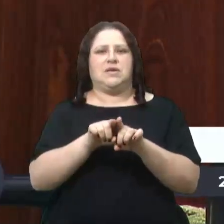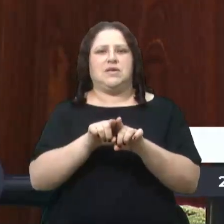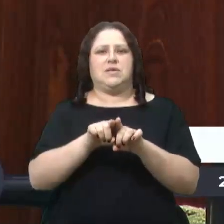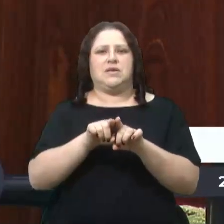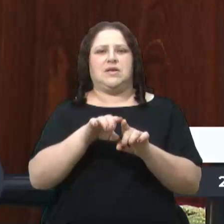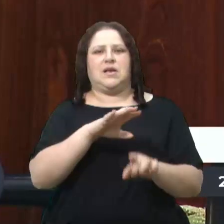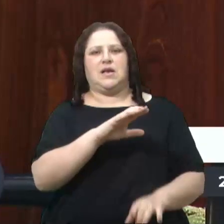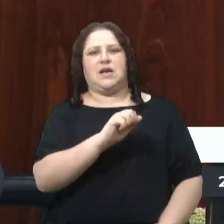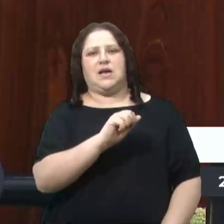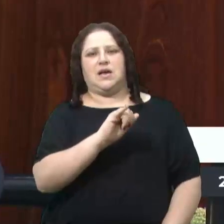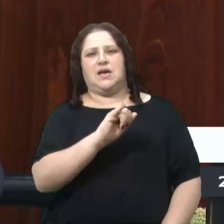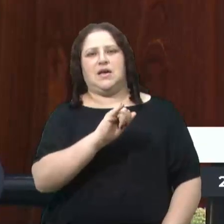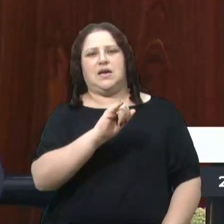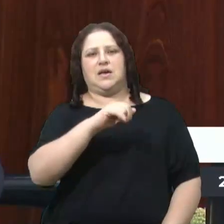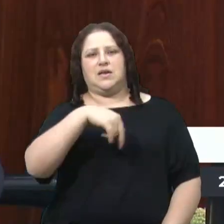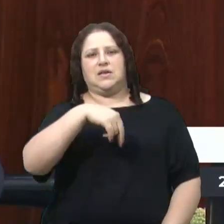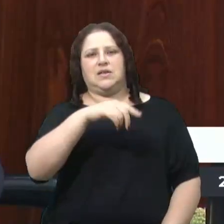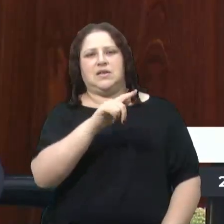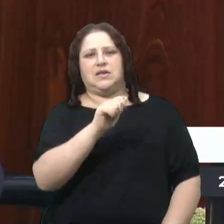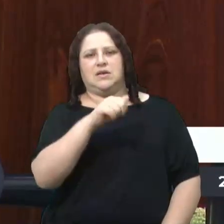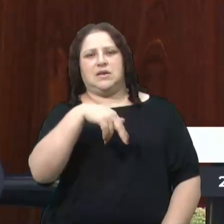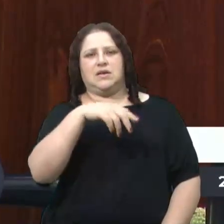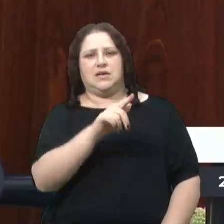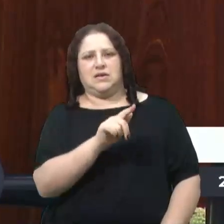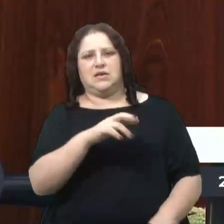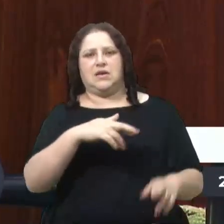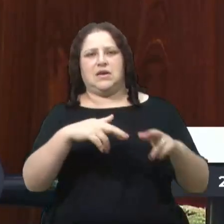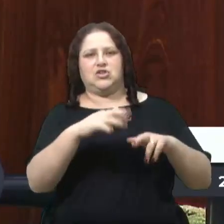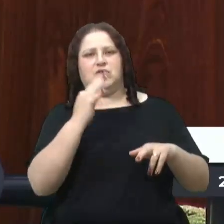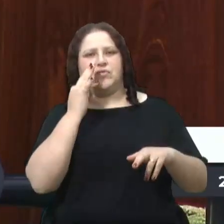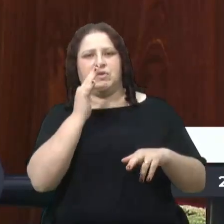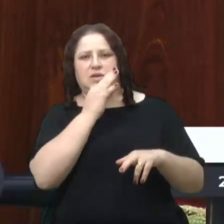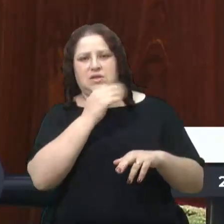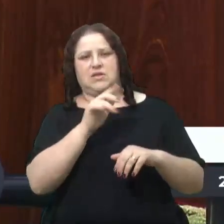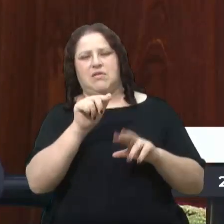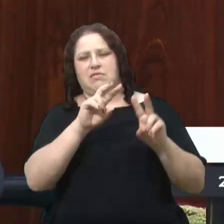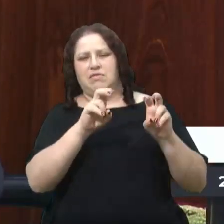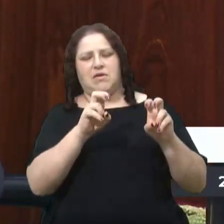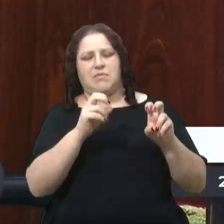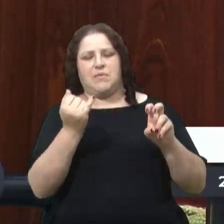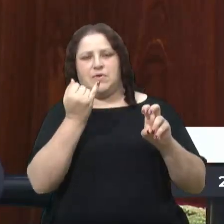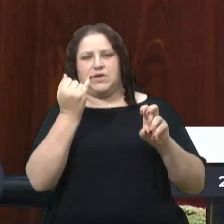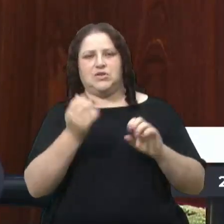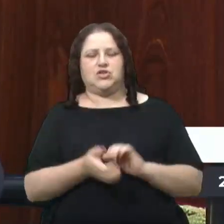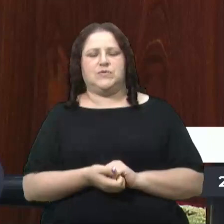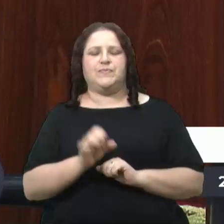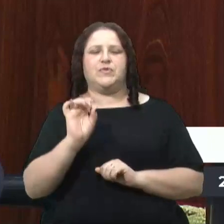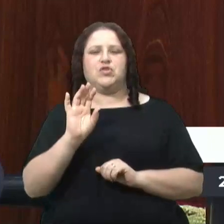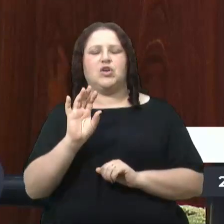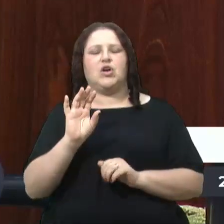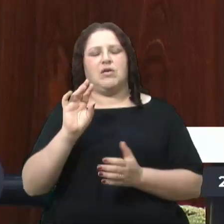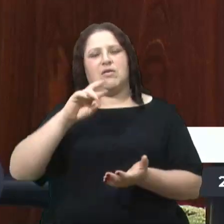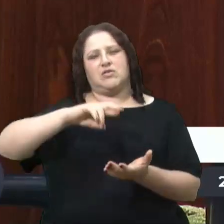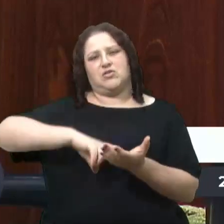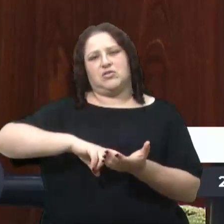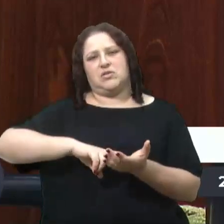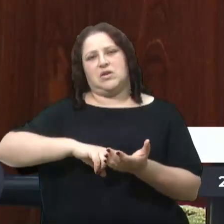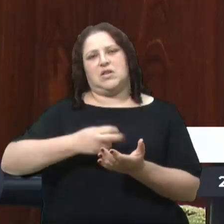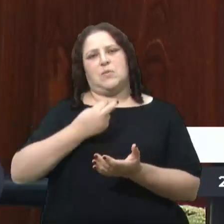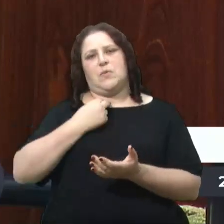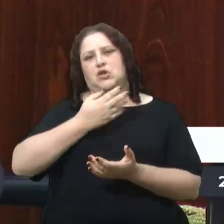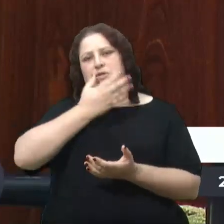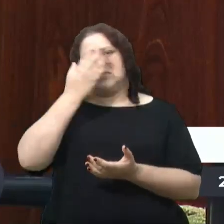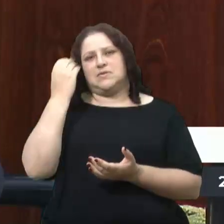acho que é um tema de fundamental relevância. Mas me permita, vereadora Rose, só fazer um registro, que acho que não dá para deixar passar.